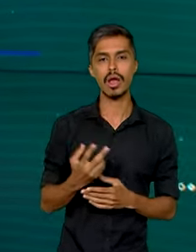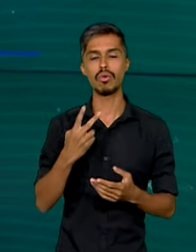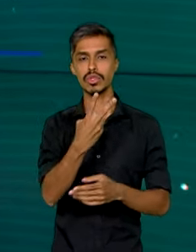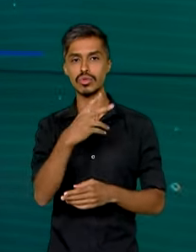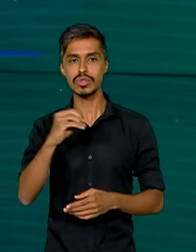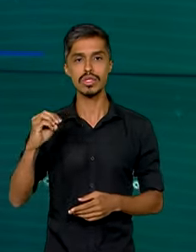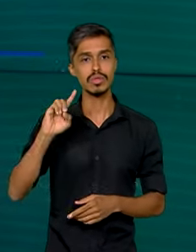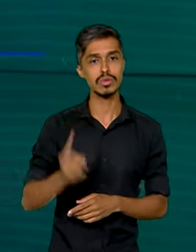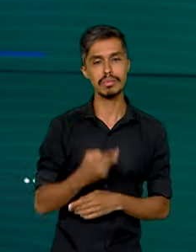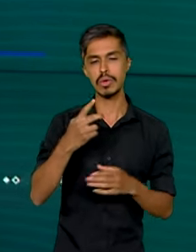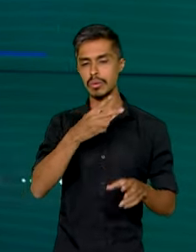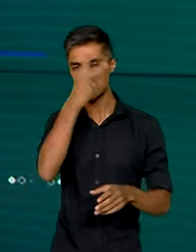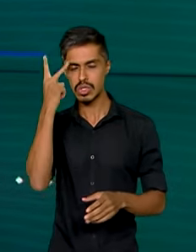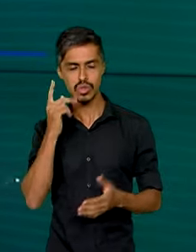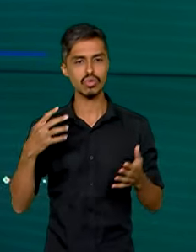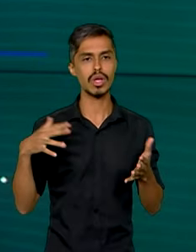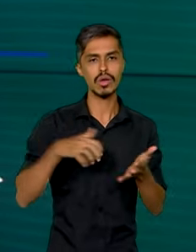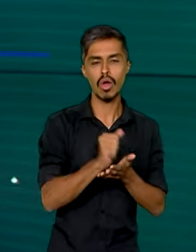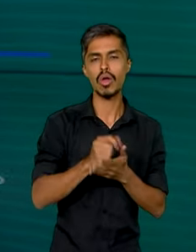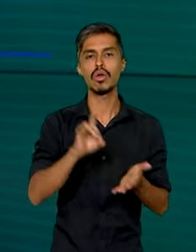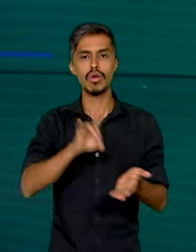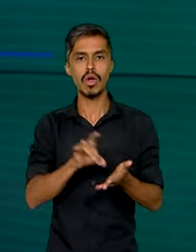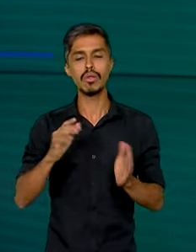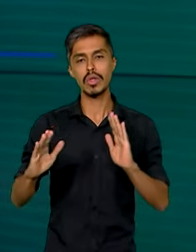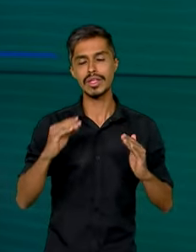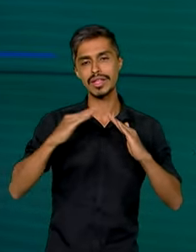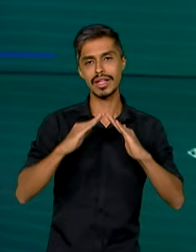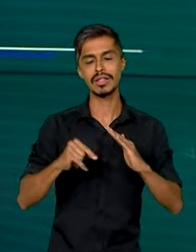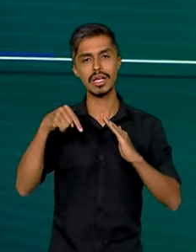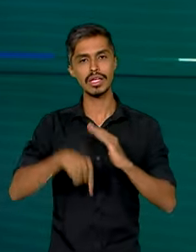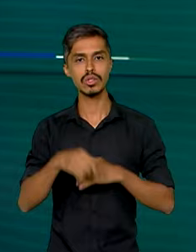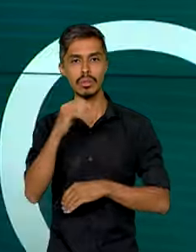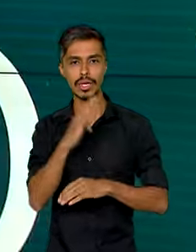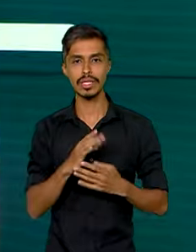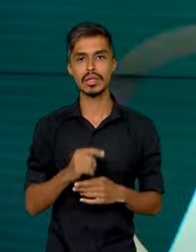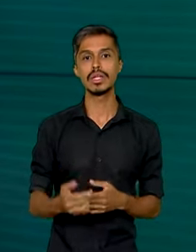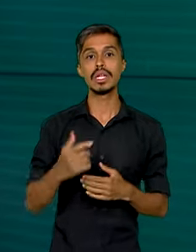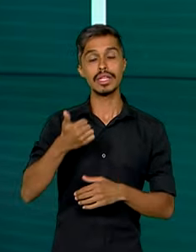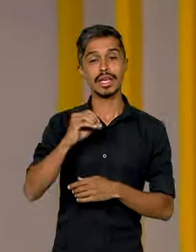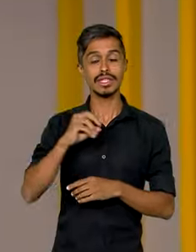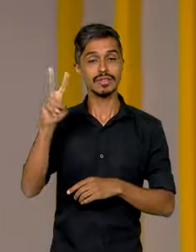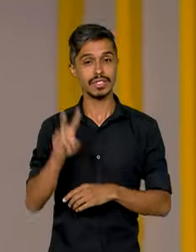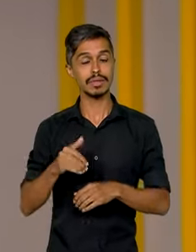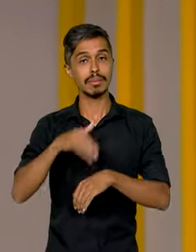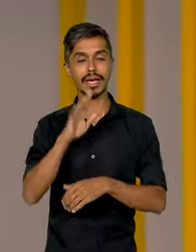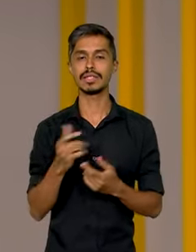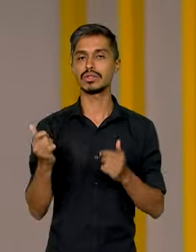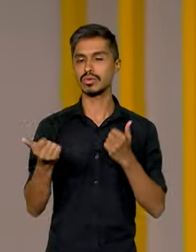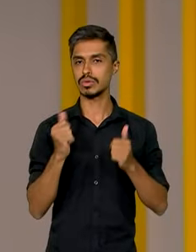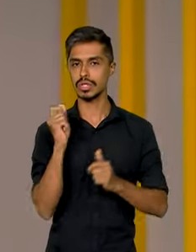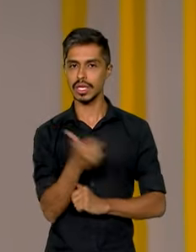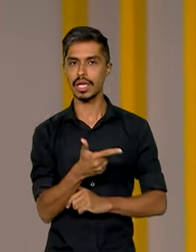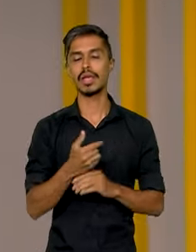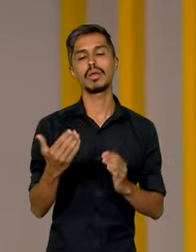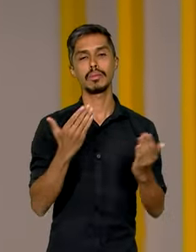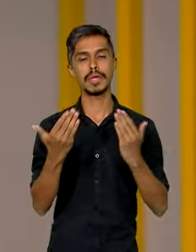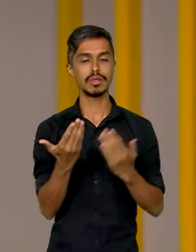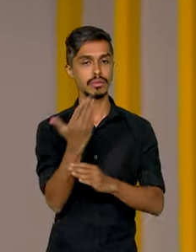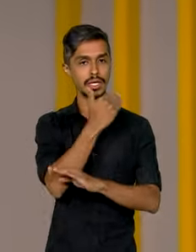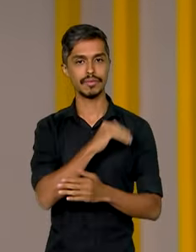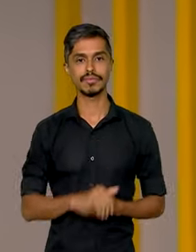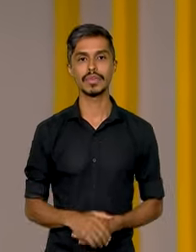permanente e temporária, dez vezes mais que no início do período analisado. Cerca de 20 mil